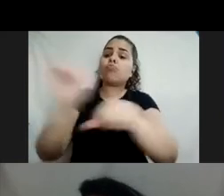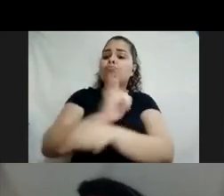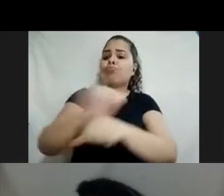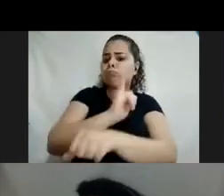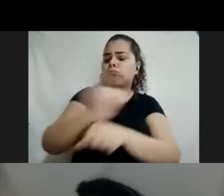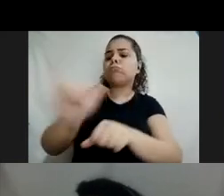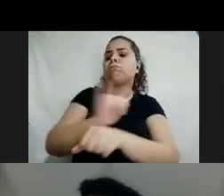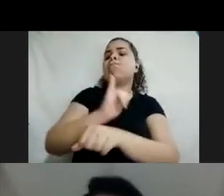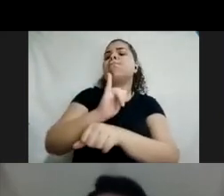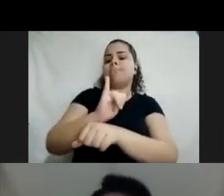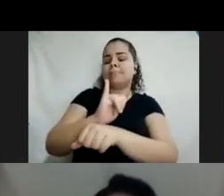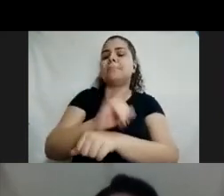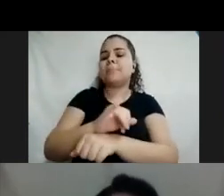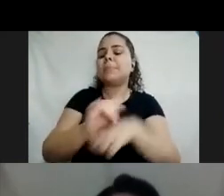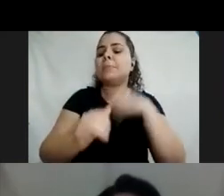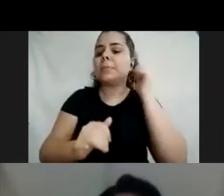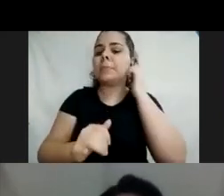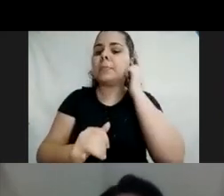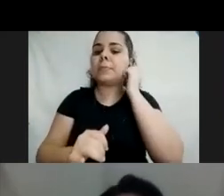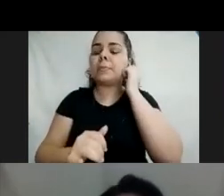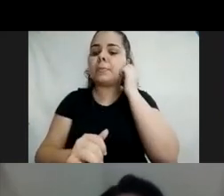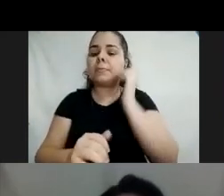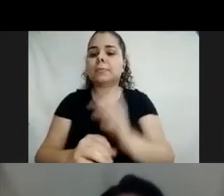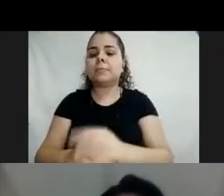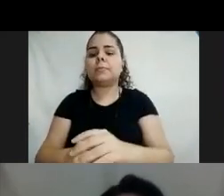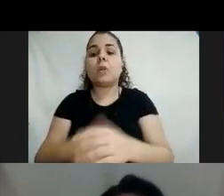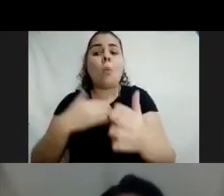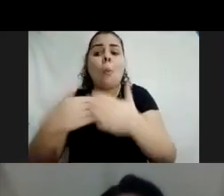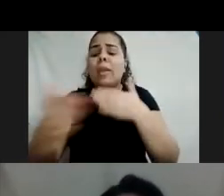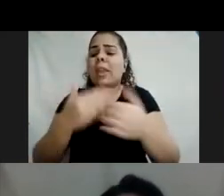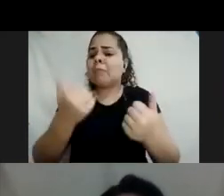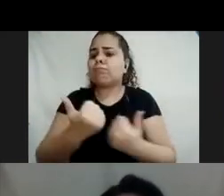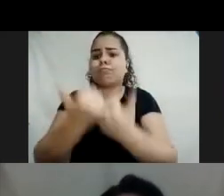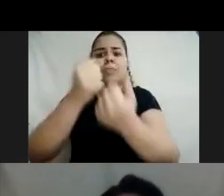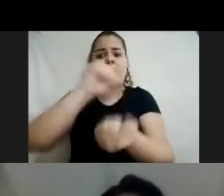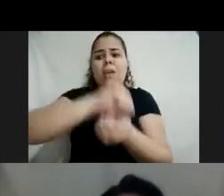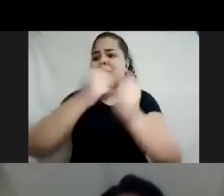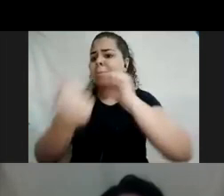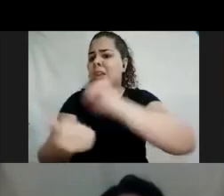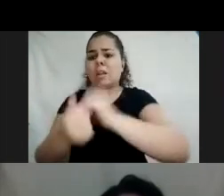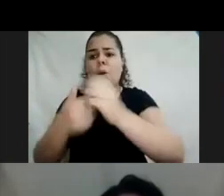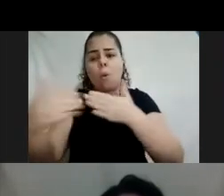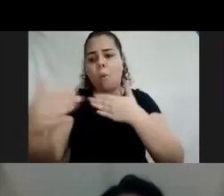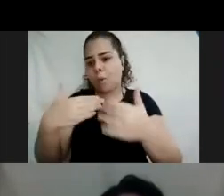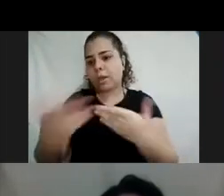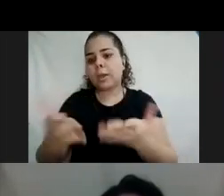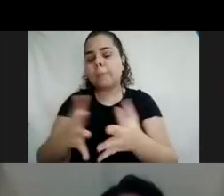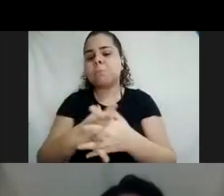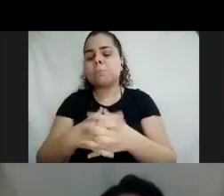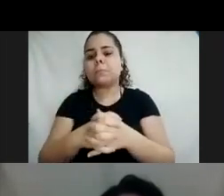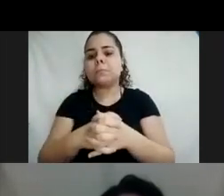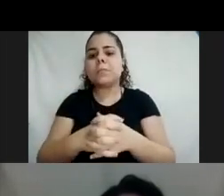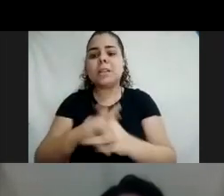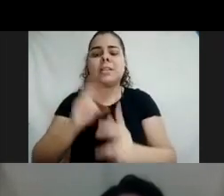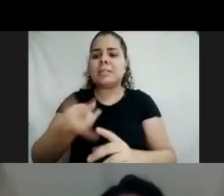razoável, como diz a conversa, qualquer apoio, qualquer adaptação, barreira que se apresente, vamos estar atentos